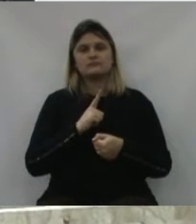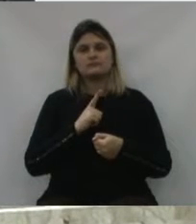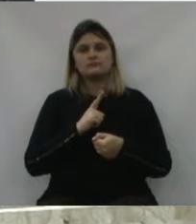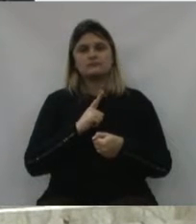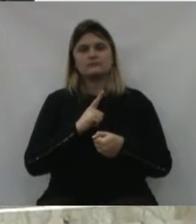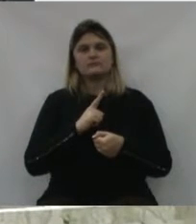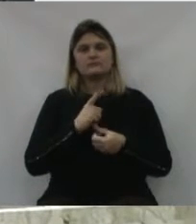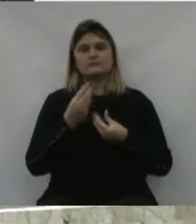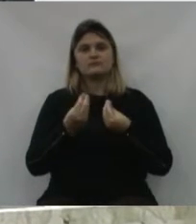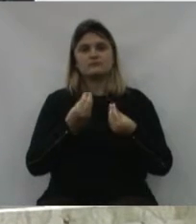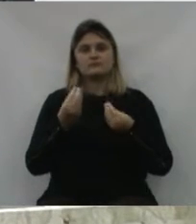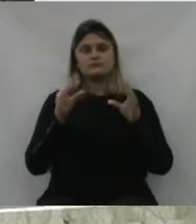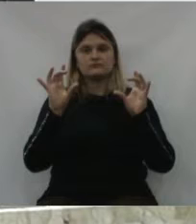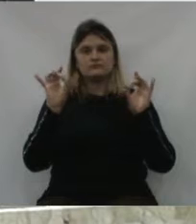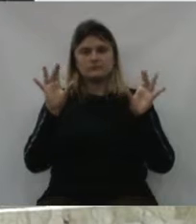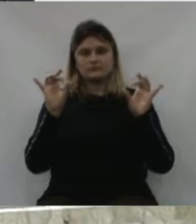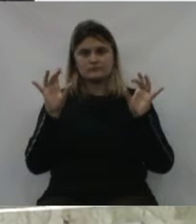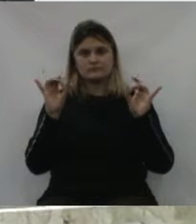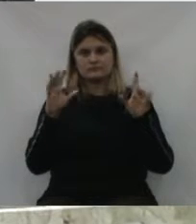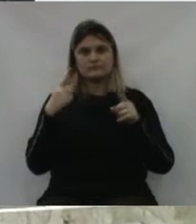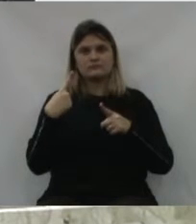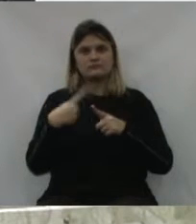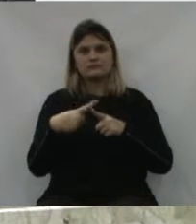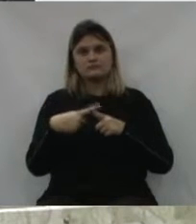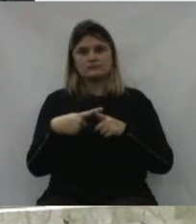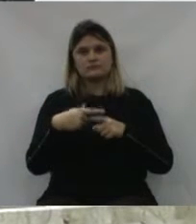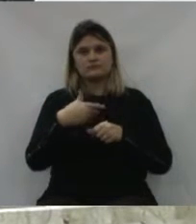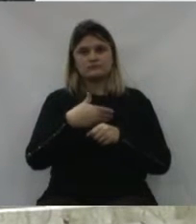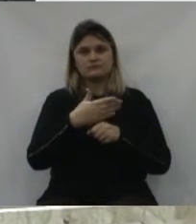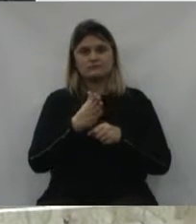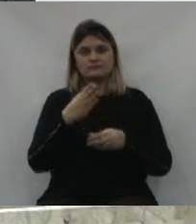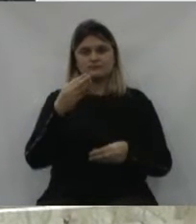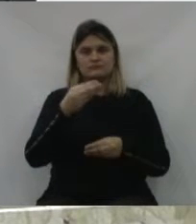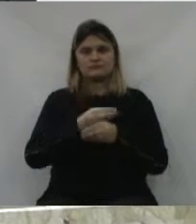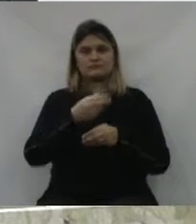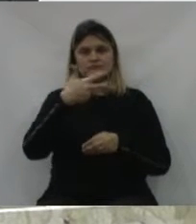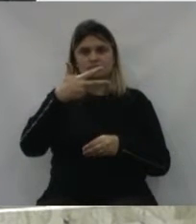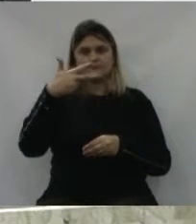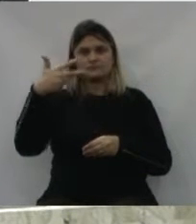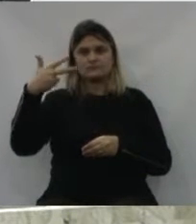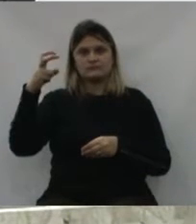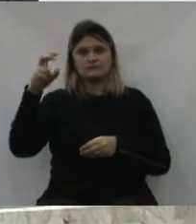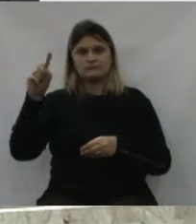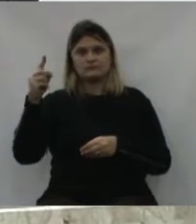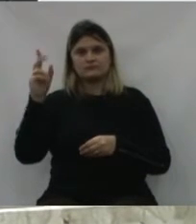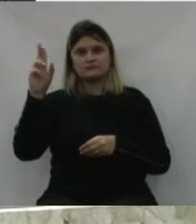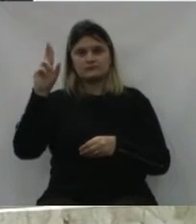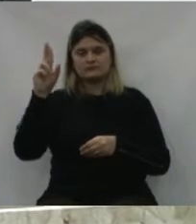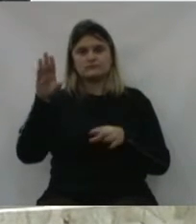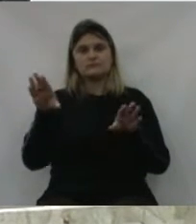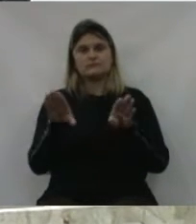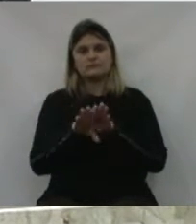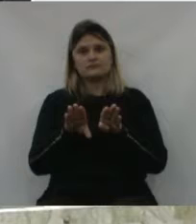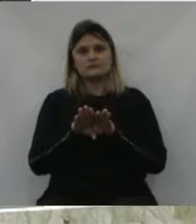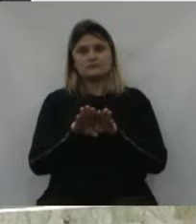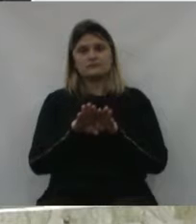e vai ter uma condição bem especial, porque, além da emenda de R$ 335 mil,